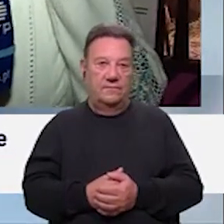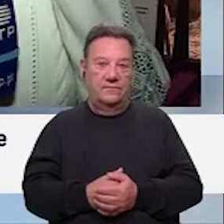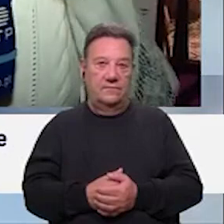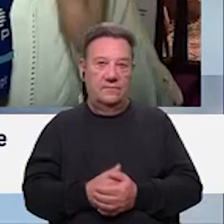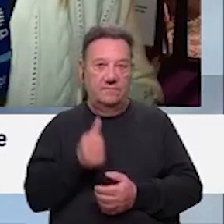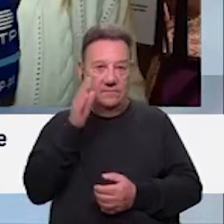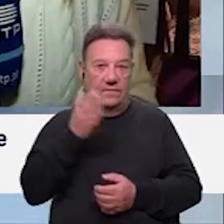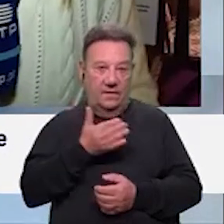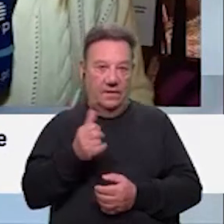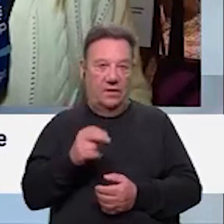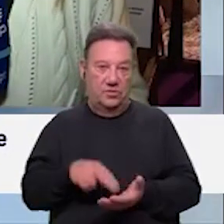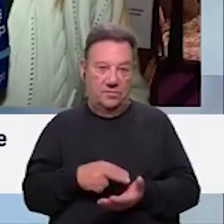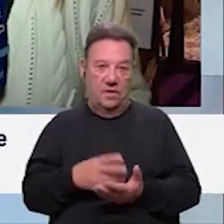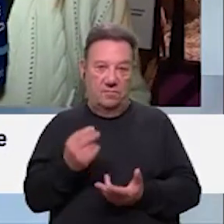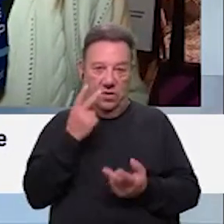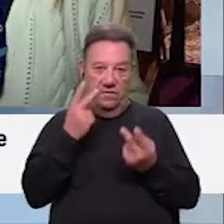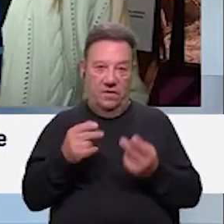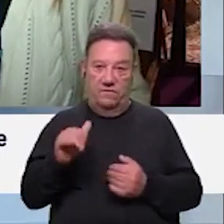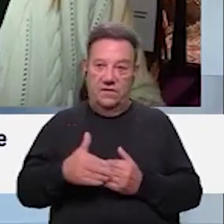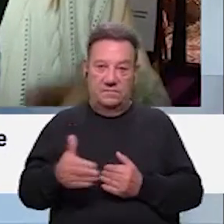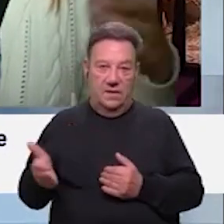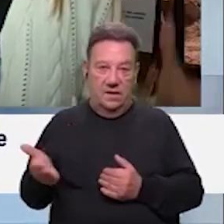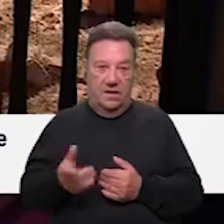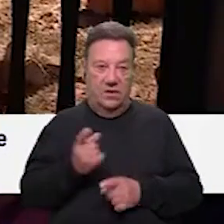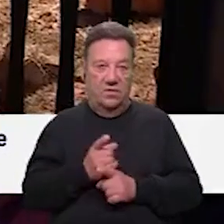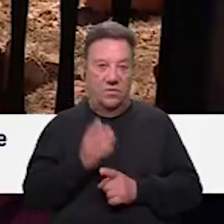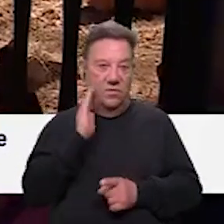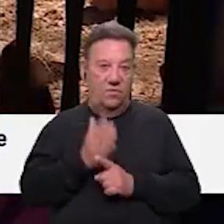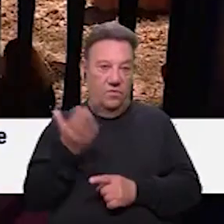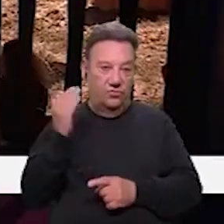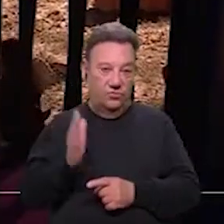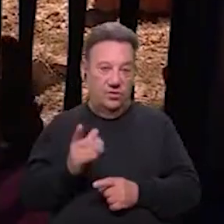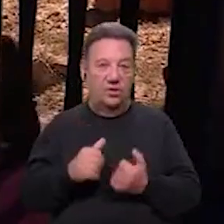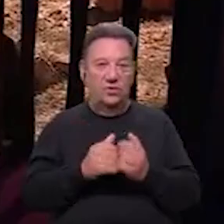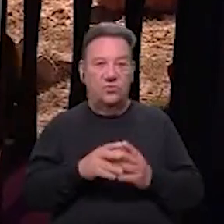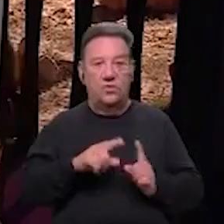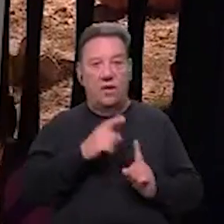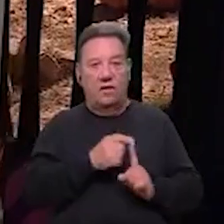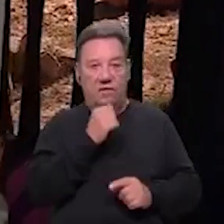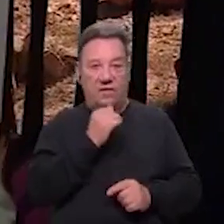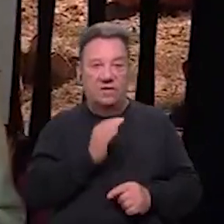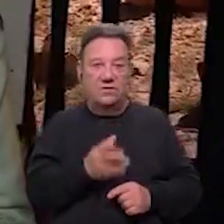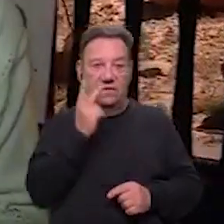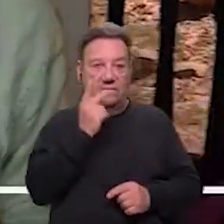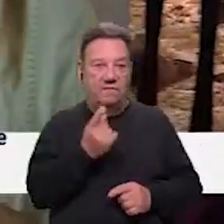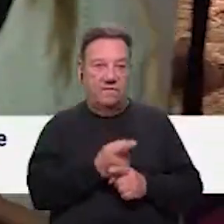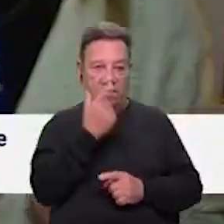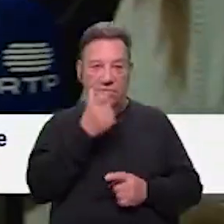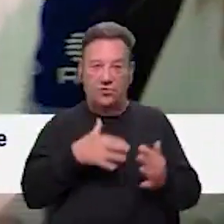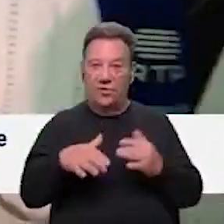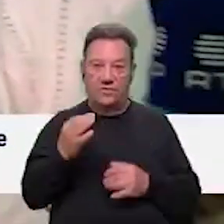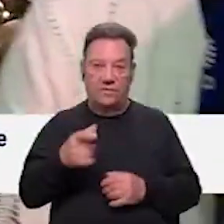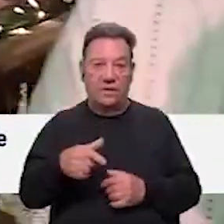Boa tarde, Ina. Esperam-se muitos visitantes este fim de semana, tal como no último, tal como todos os anos. Já se vêem várias pessoas aqui,